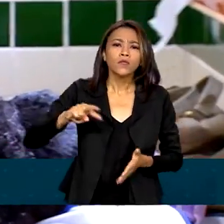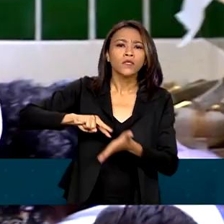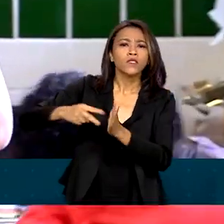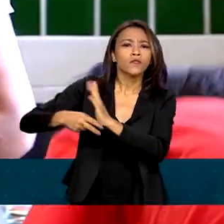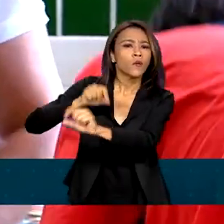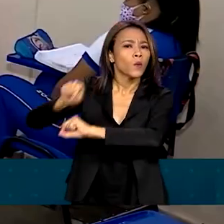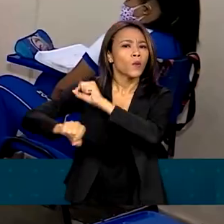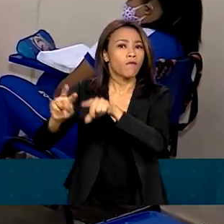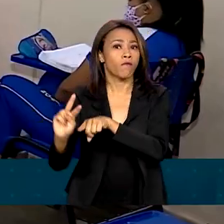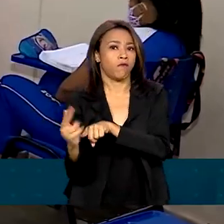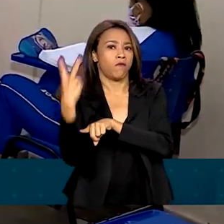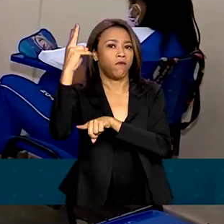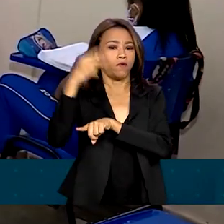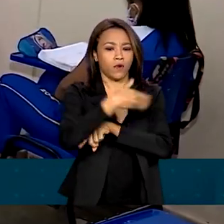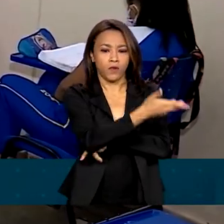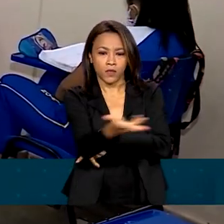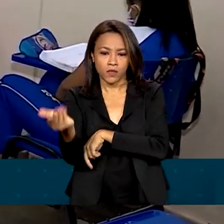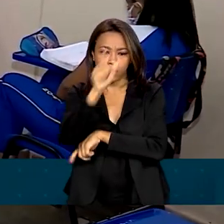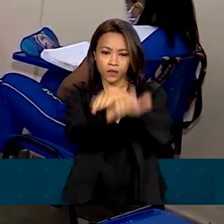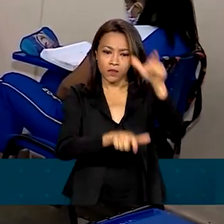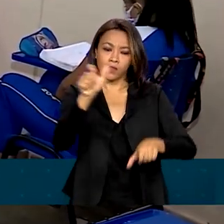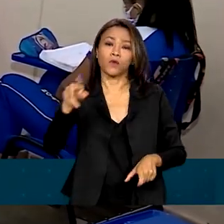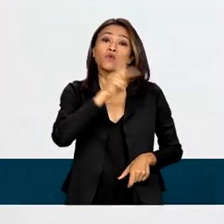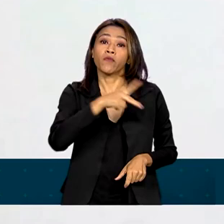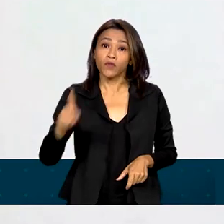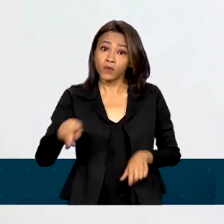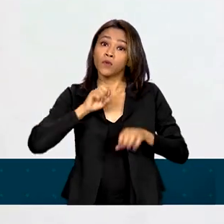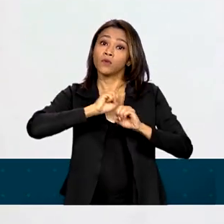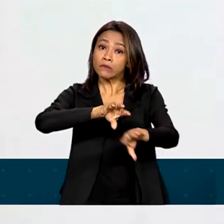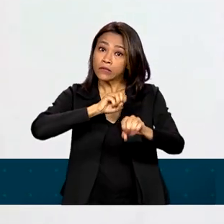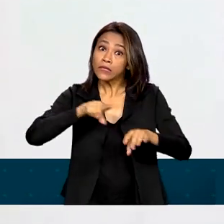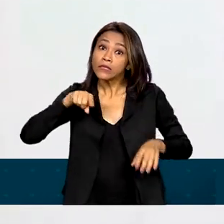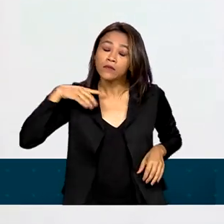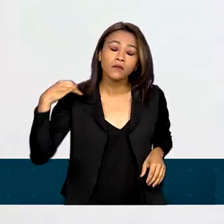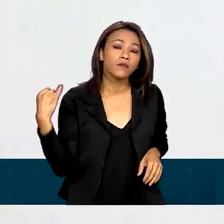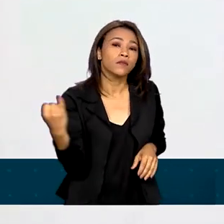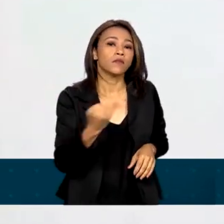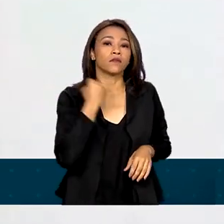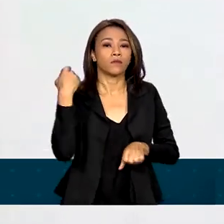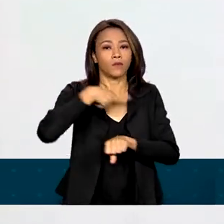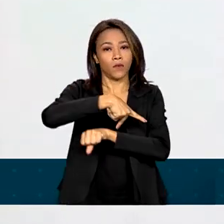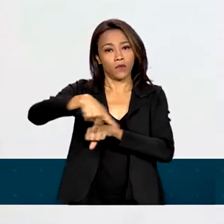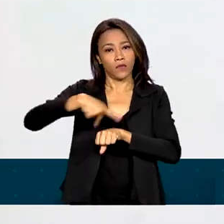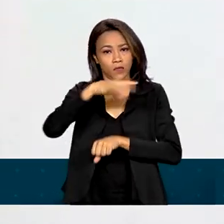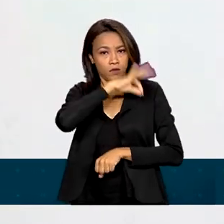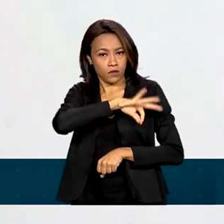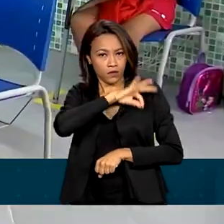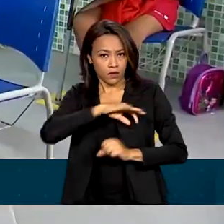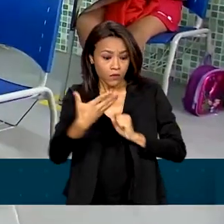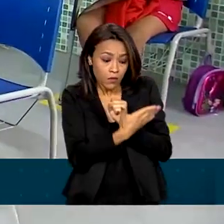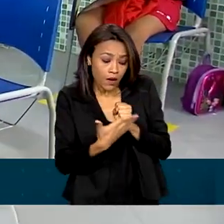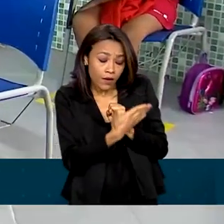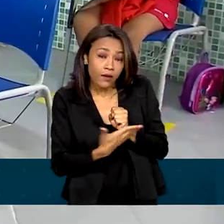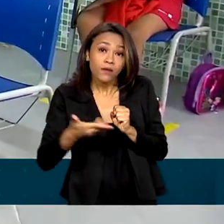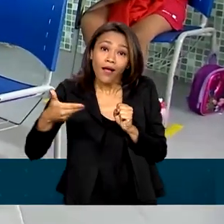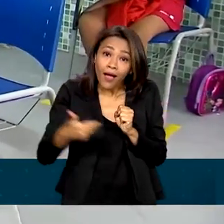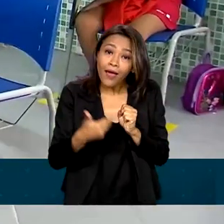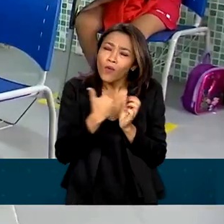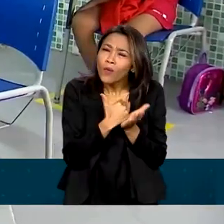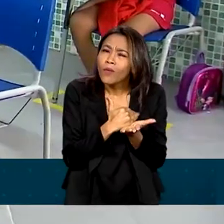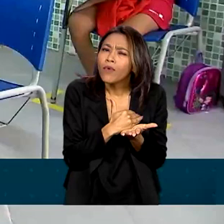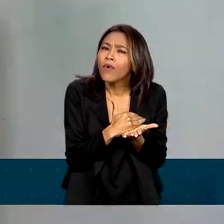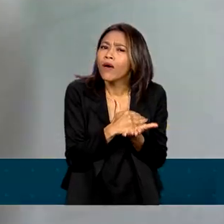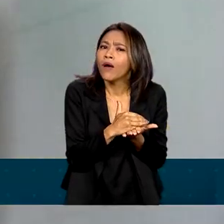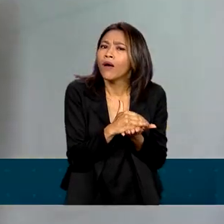valorização dos profissionais da educação, que é determinante para o país. O piso nacional do magistério é o salário inicial dessas